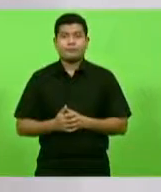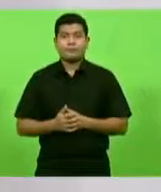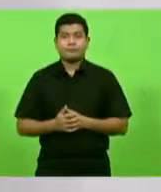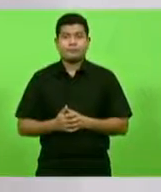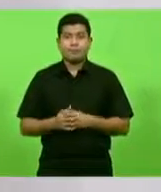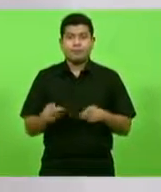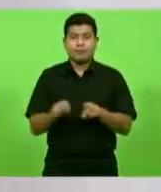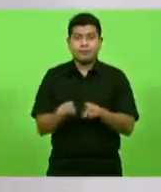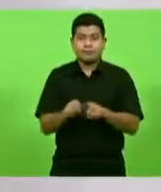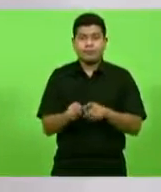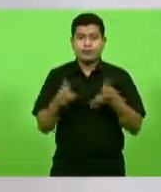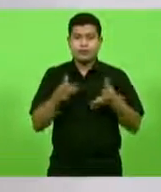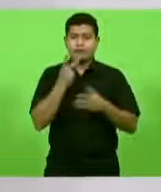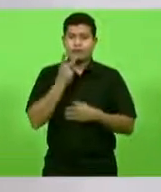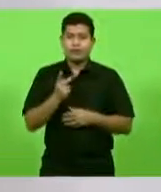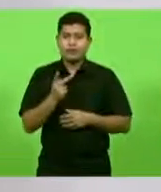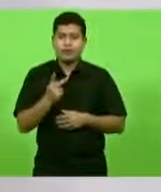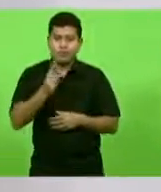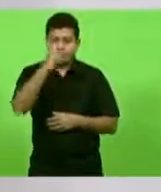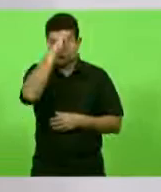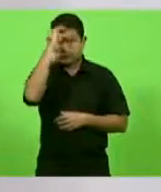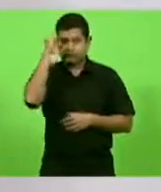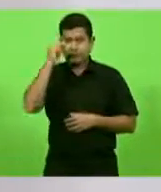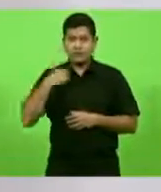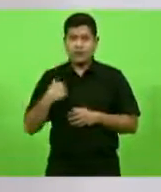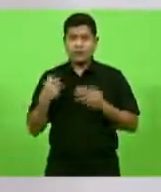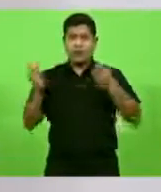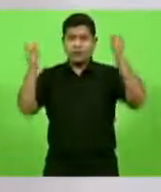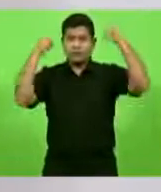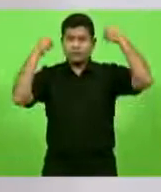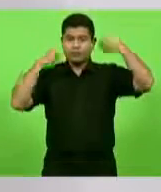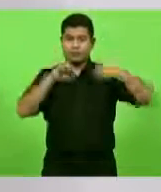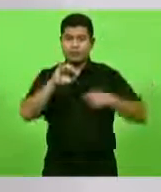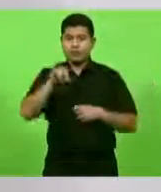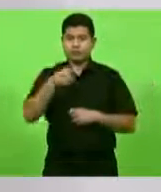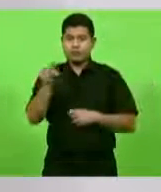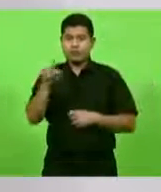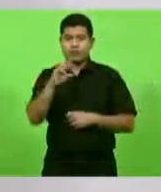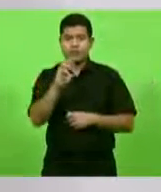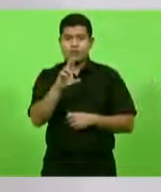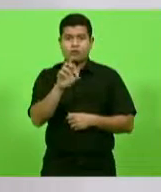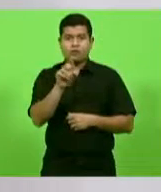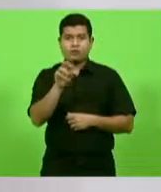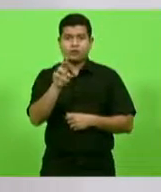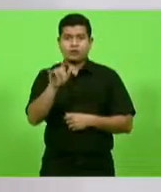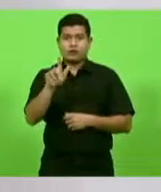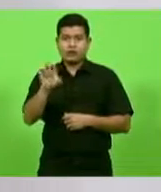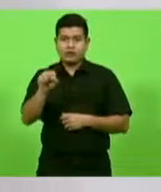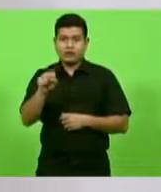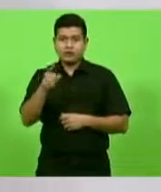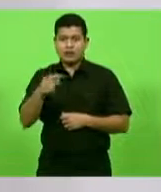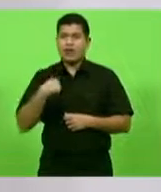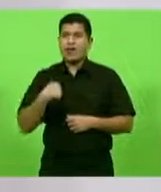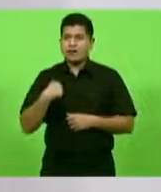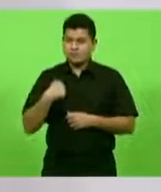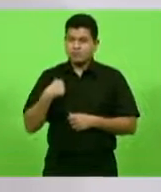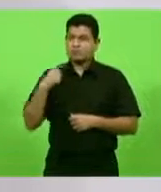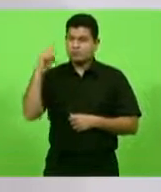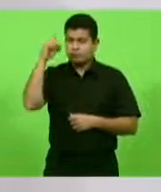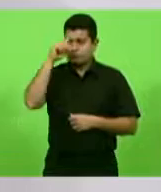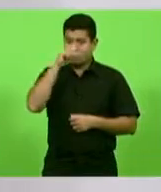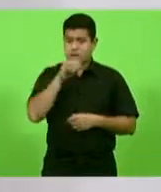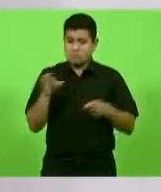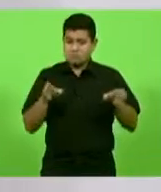prefeito João Rodrigues, de Chapecó, que pegou lá um momento de turbulência nessa pandemia e com